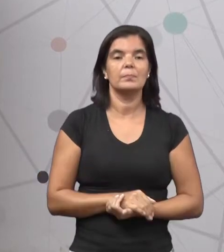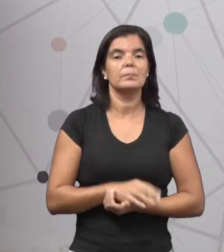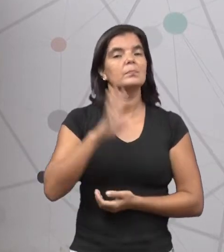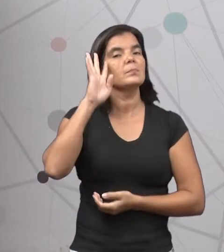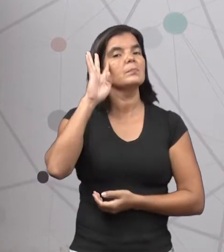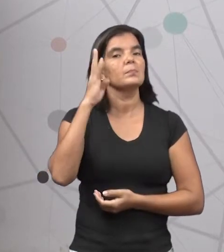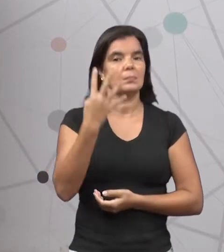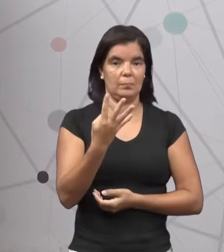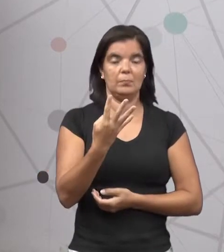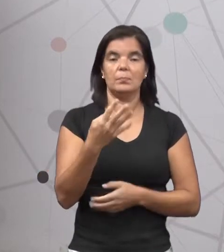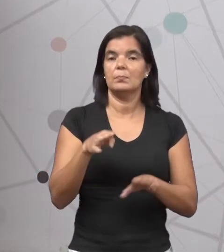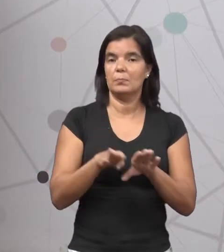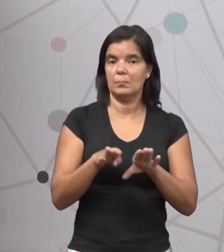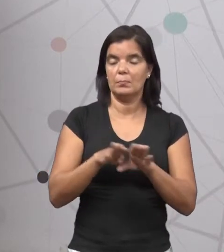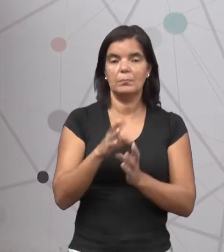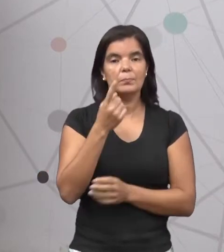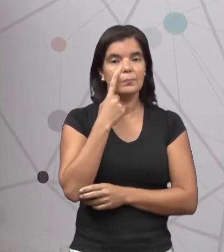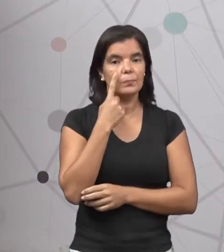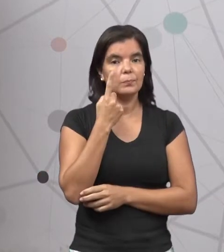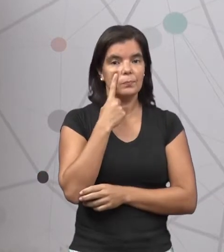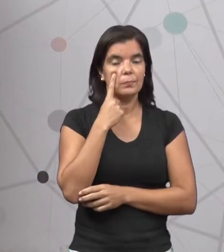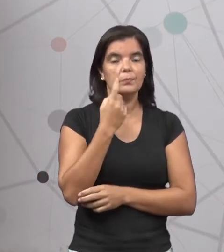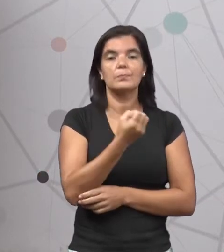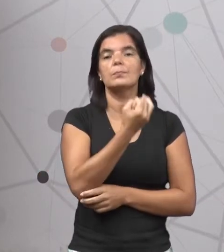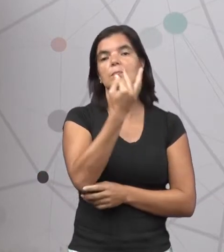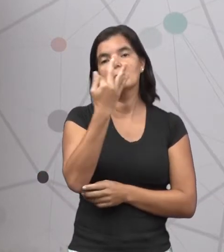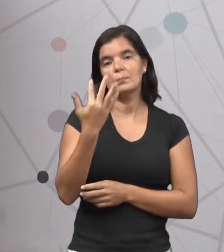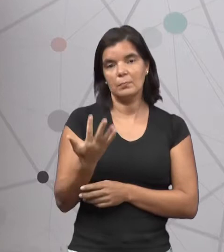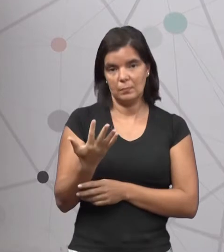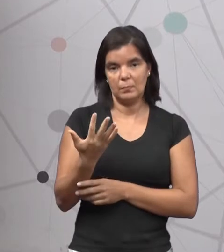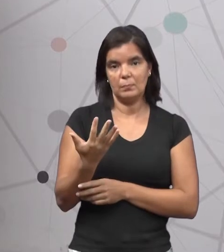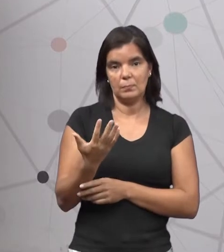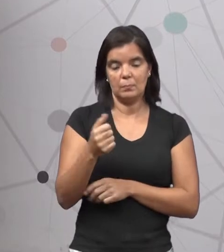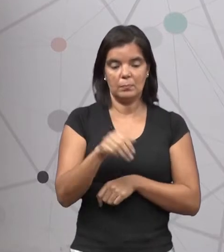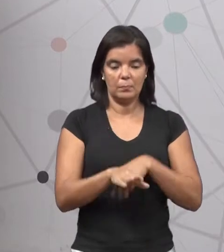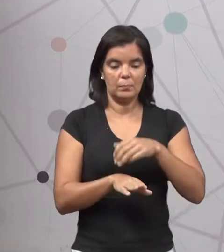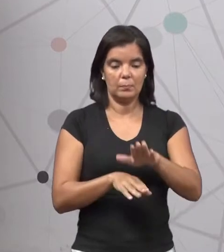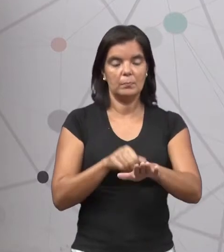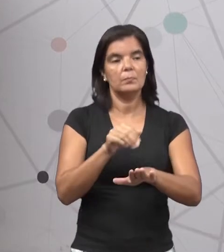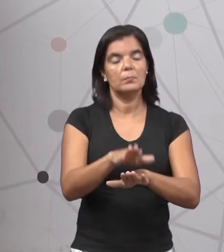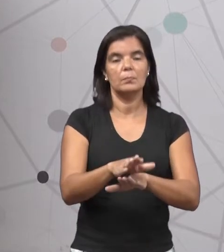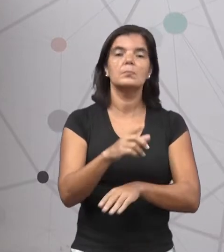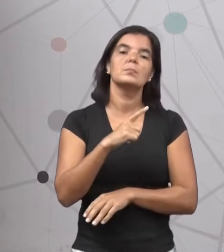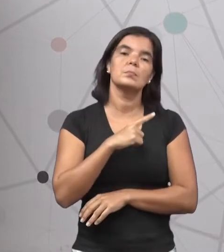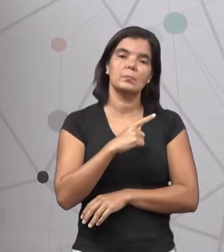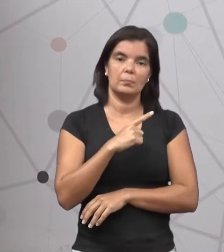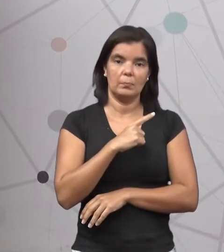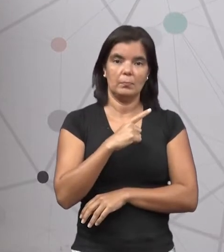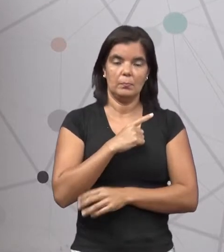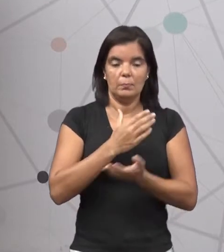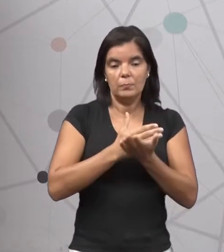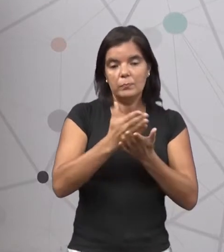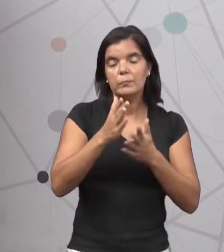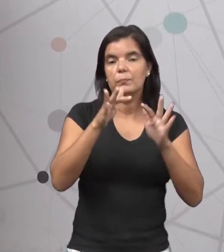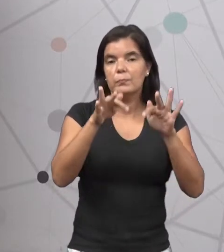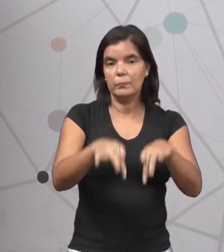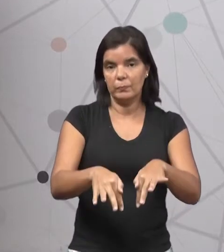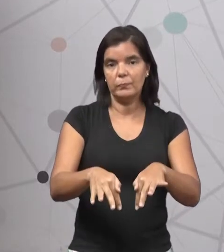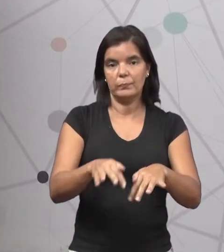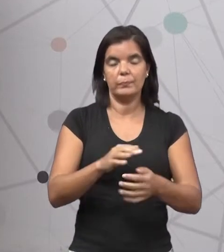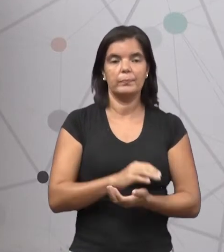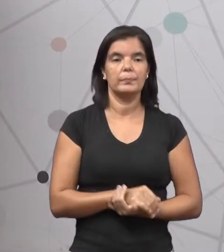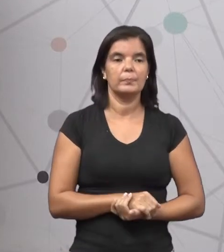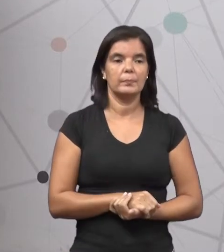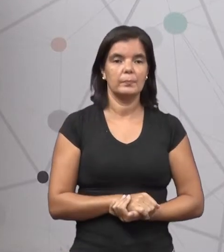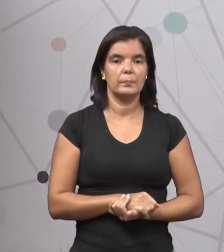decidiu ele mesmo conferir a quantidade de passos que dava do início ao fim da pista.